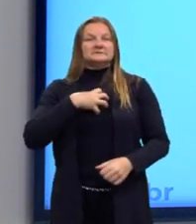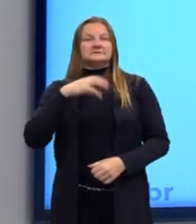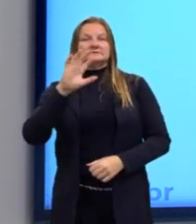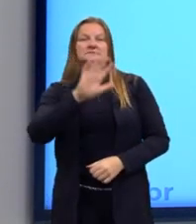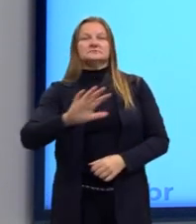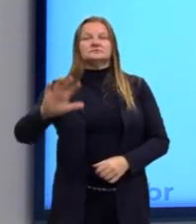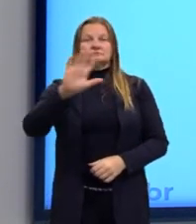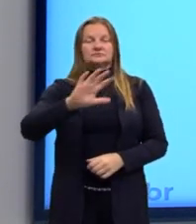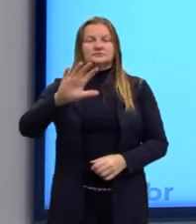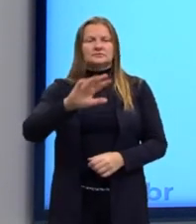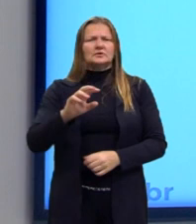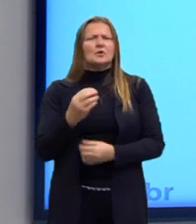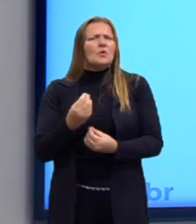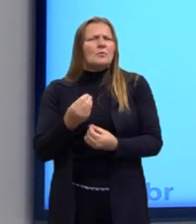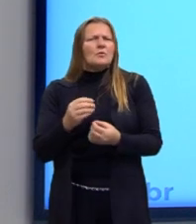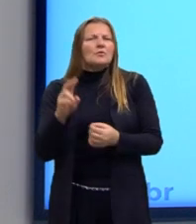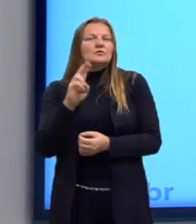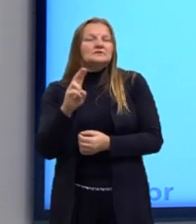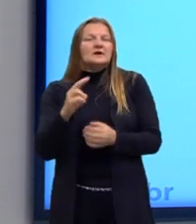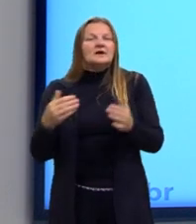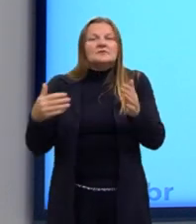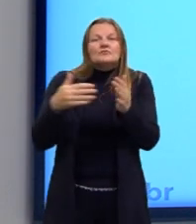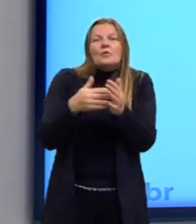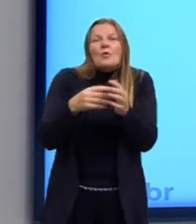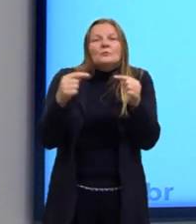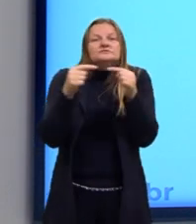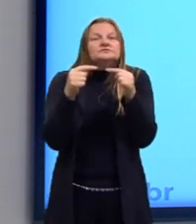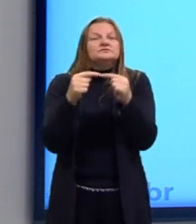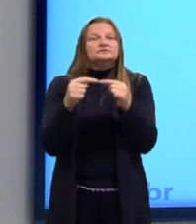utilitária, ela chegar a algum fim.